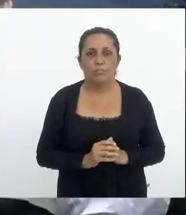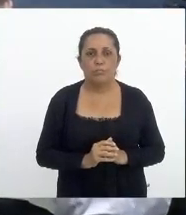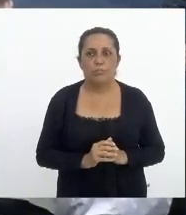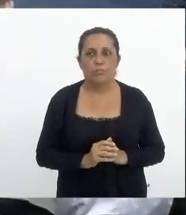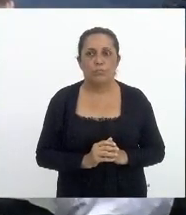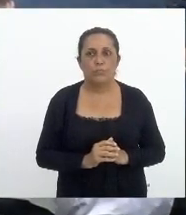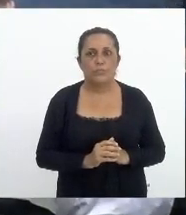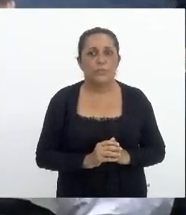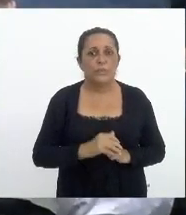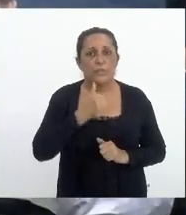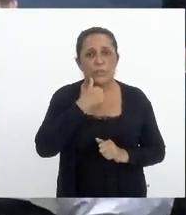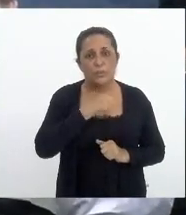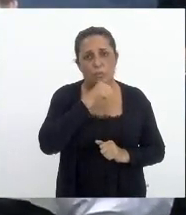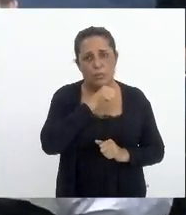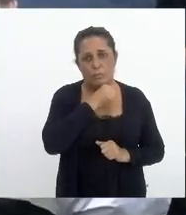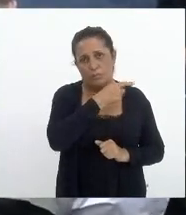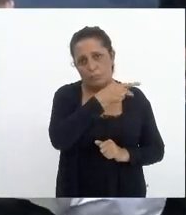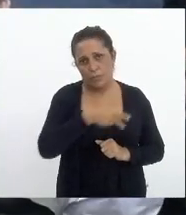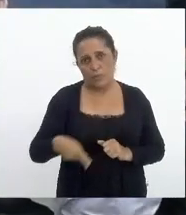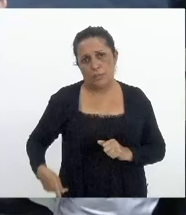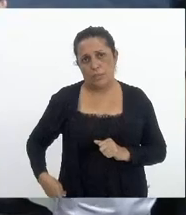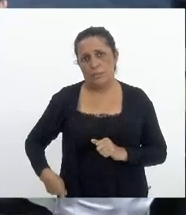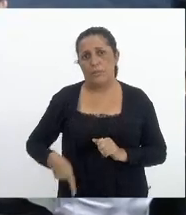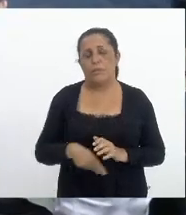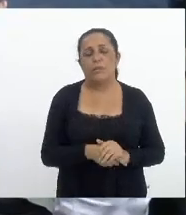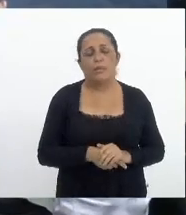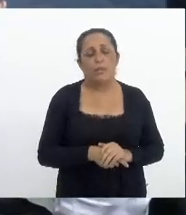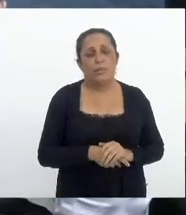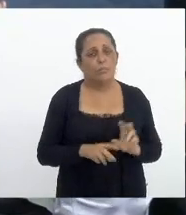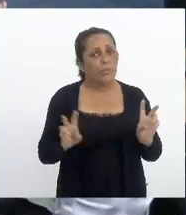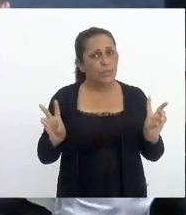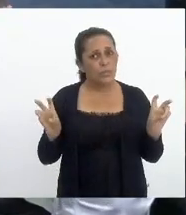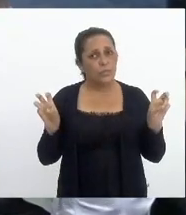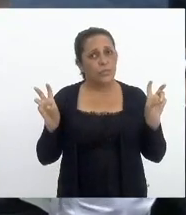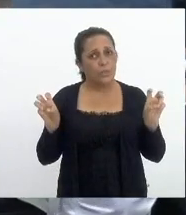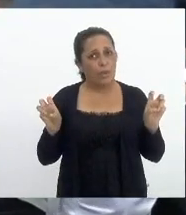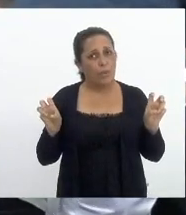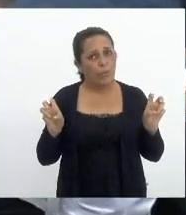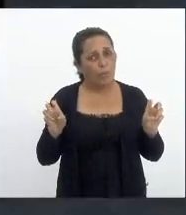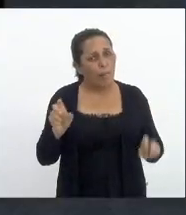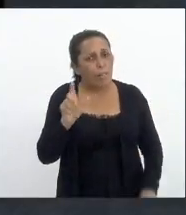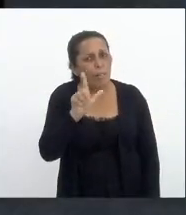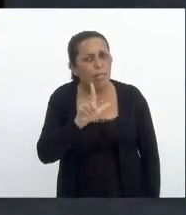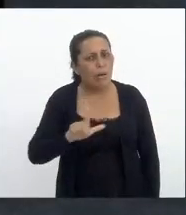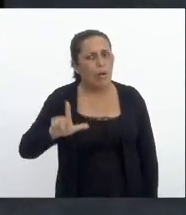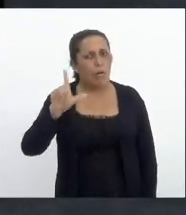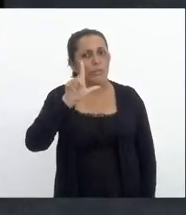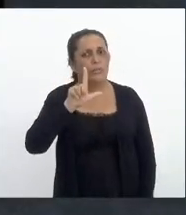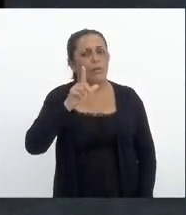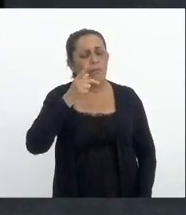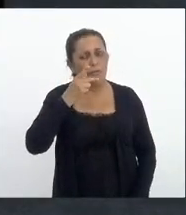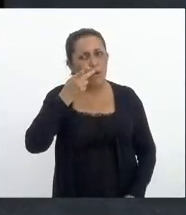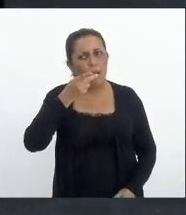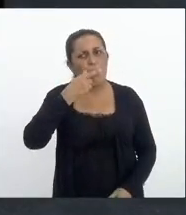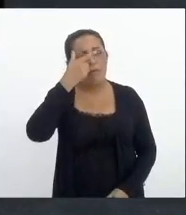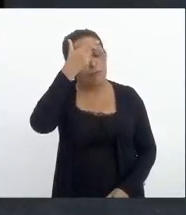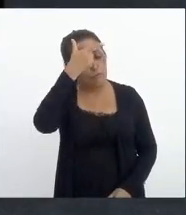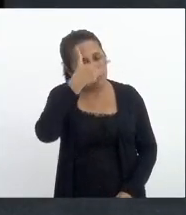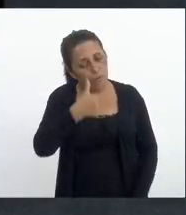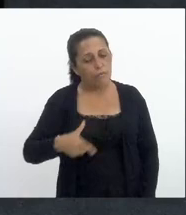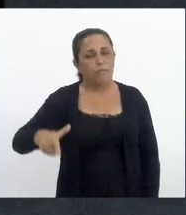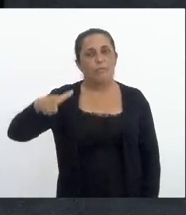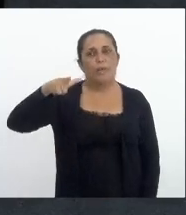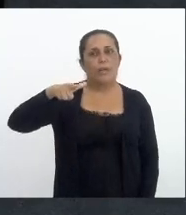senhora presidente por uma questão de lógica volto a afirmar a vossa excelência